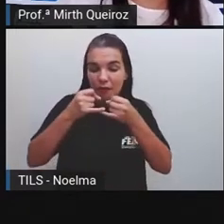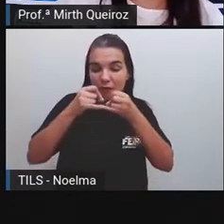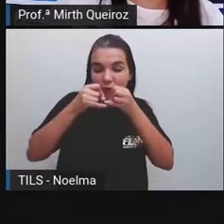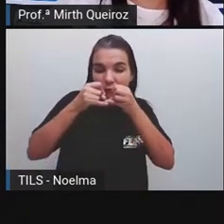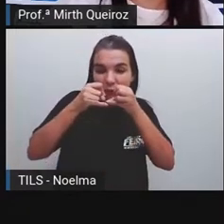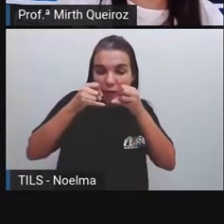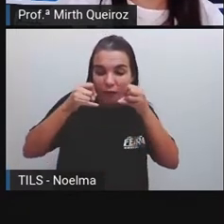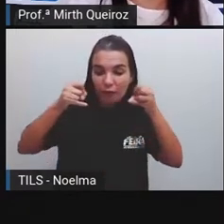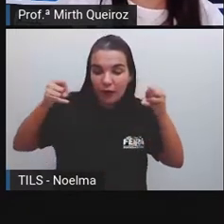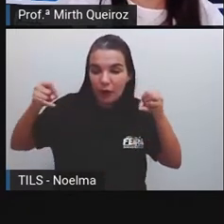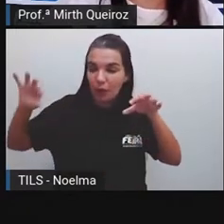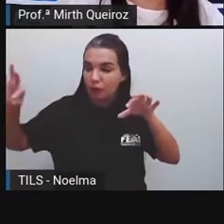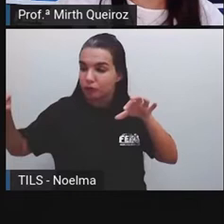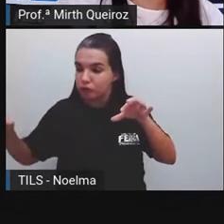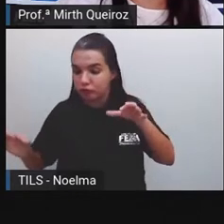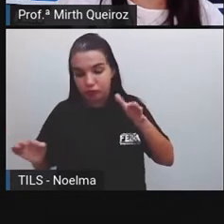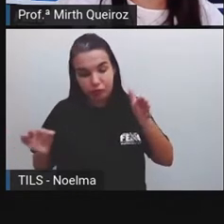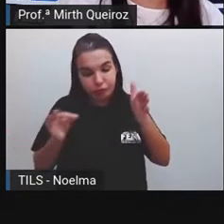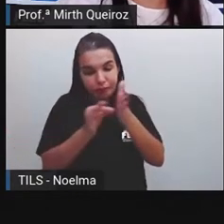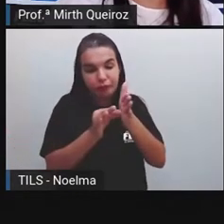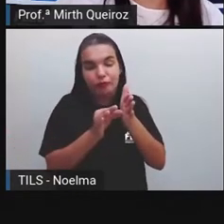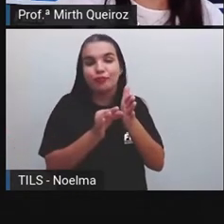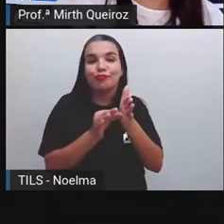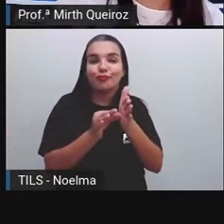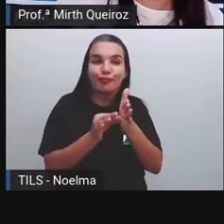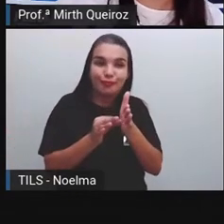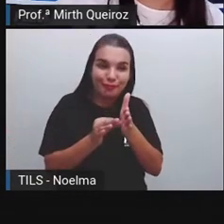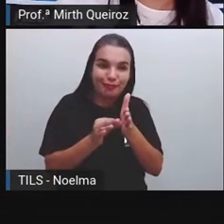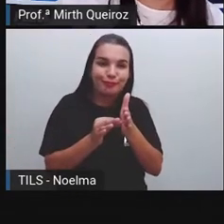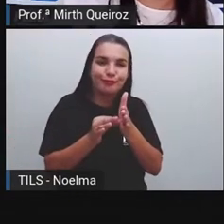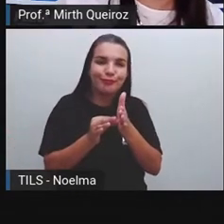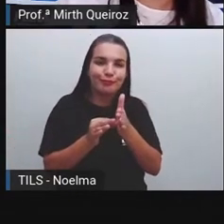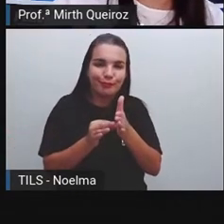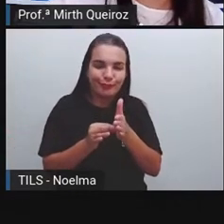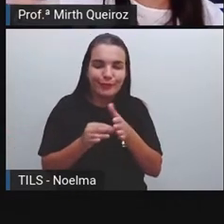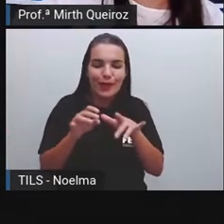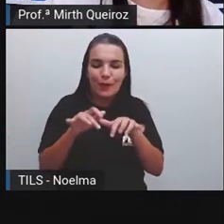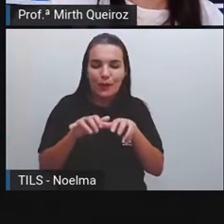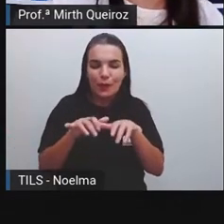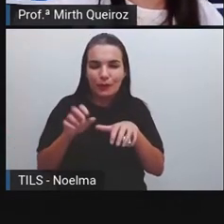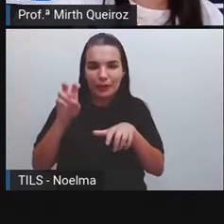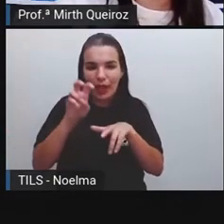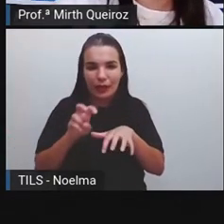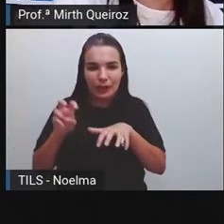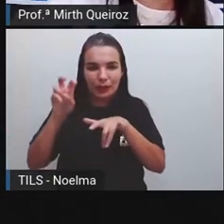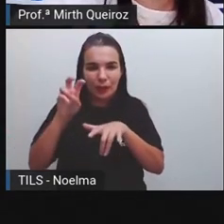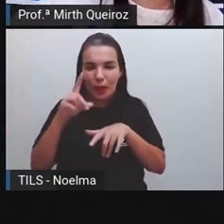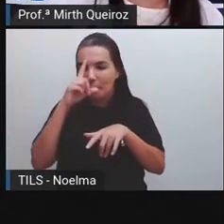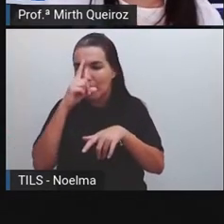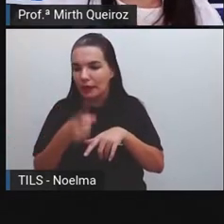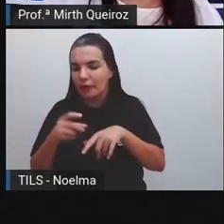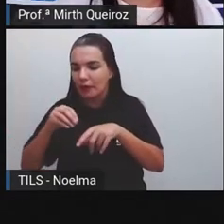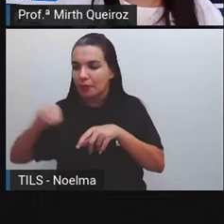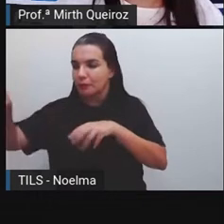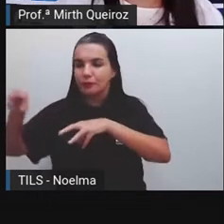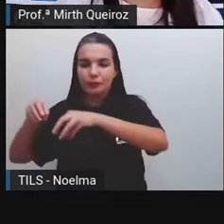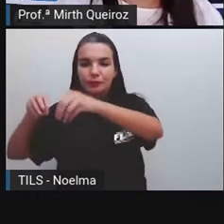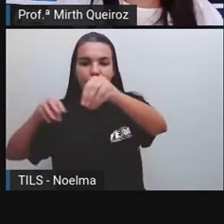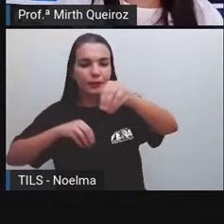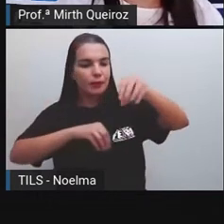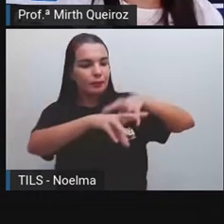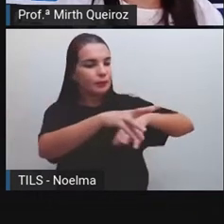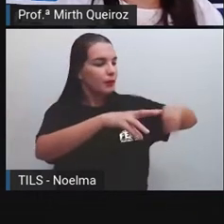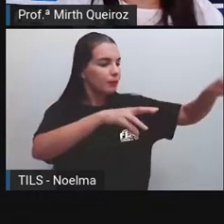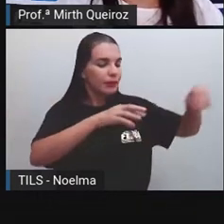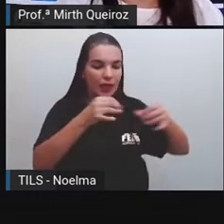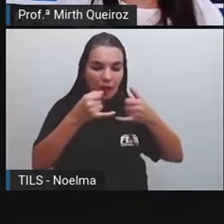o computador ali O mesh, né? E dele Ele enviava Para os outros computadores Utilizam ali A internet